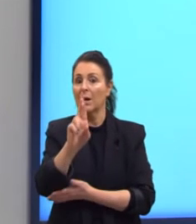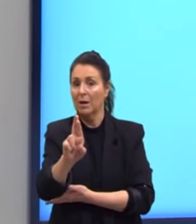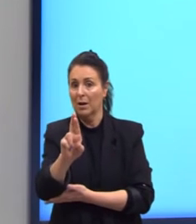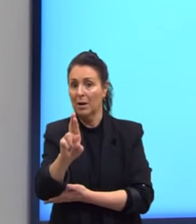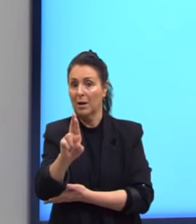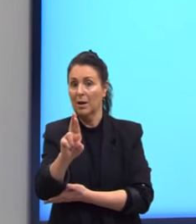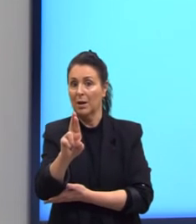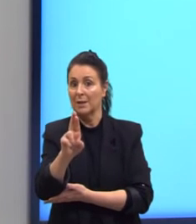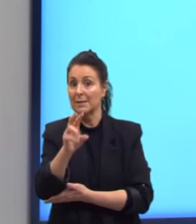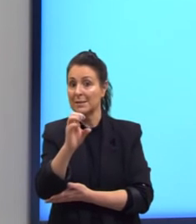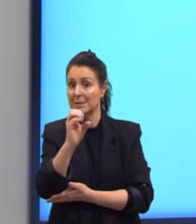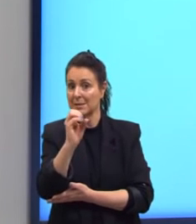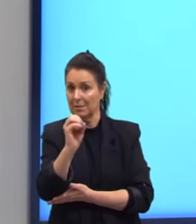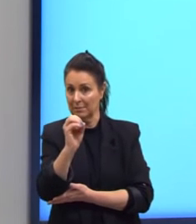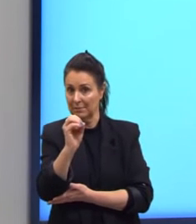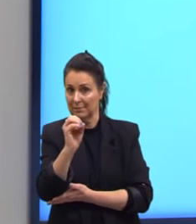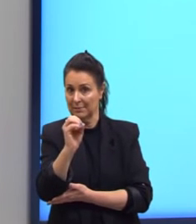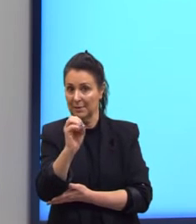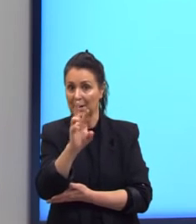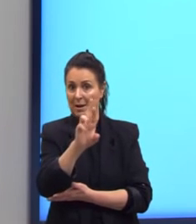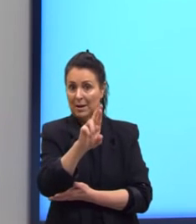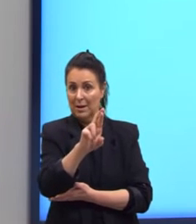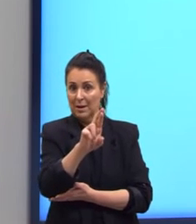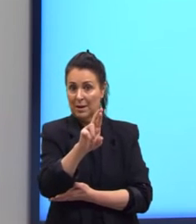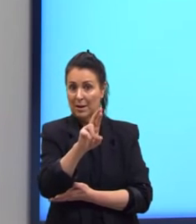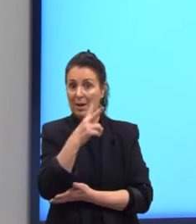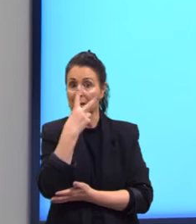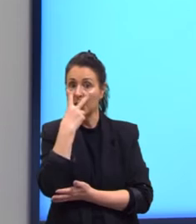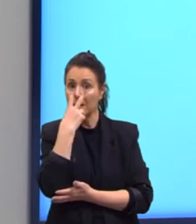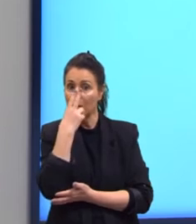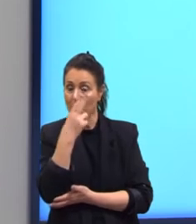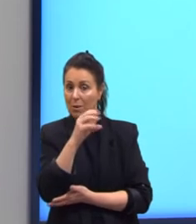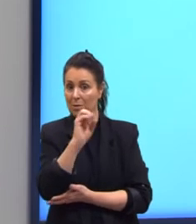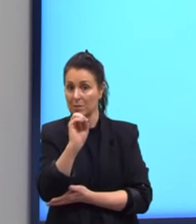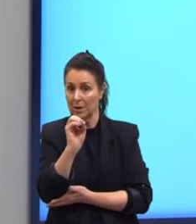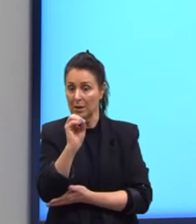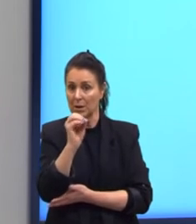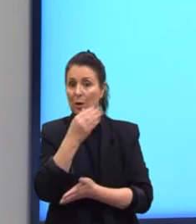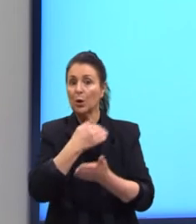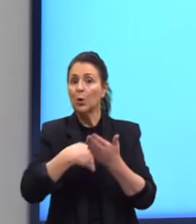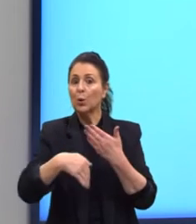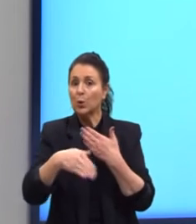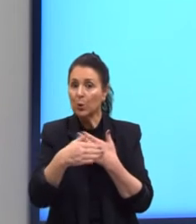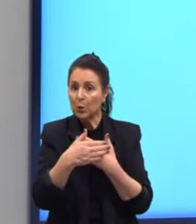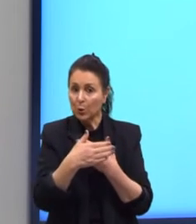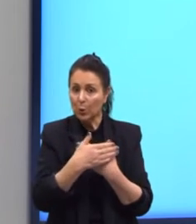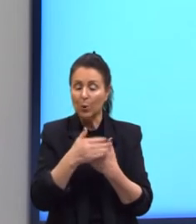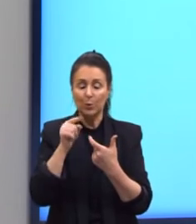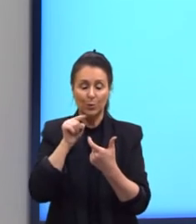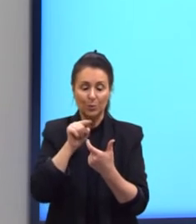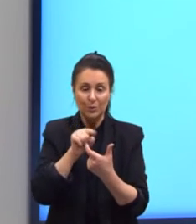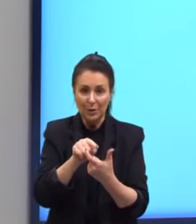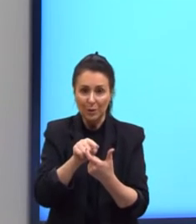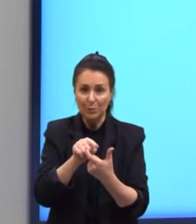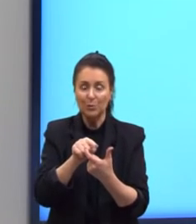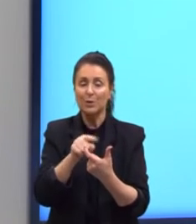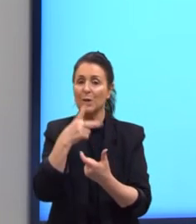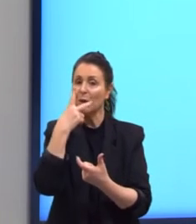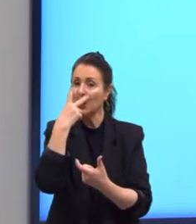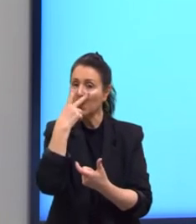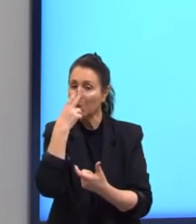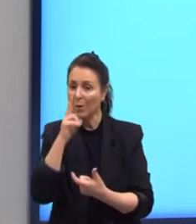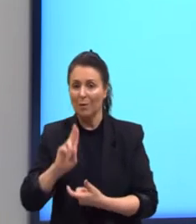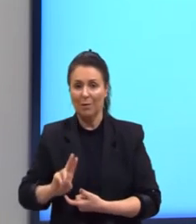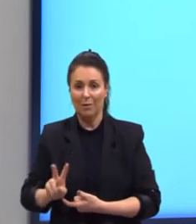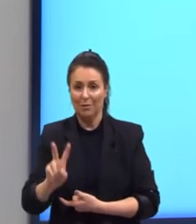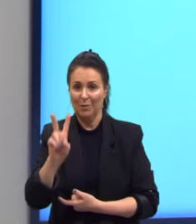zero. O que significa a razão ser igual a zero? Todos os termos têm o mesmo valor. Porque aqui